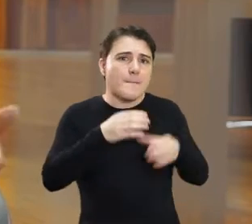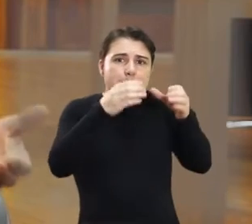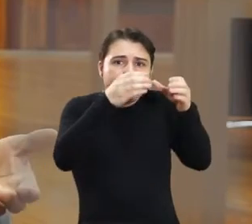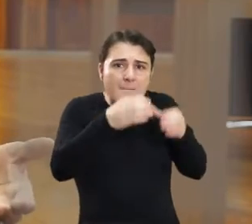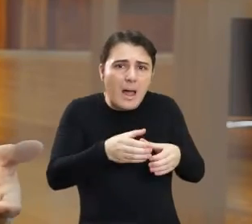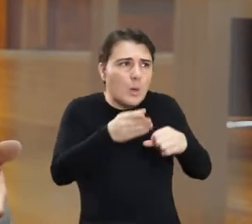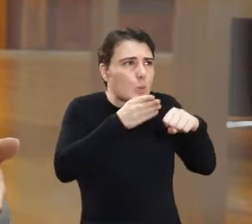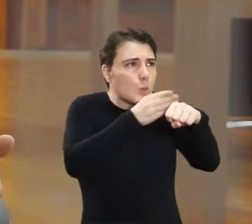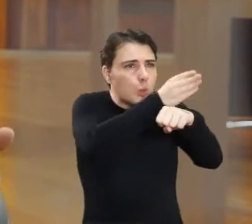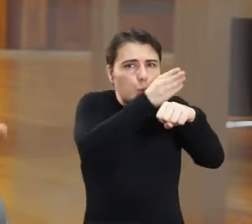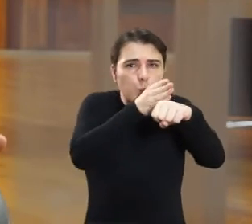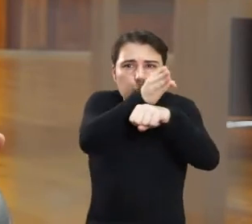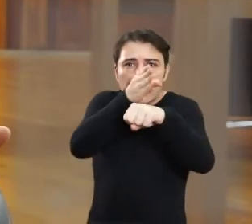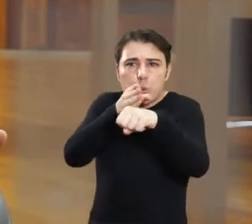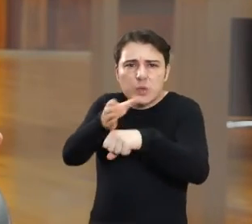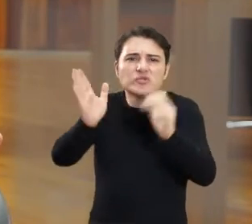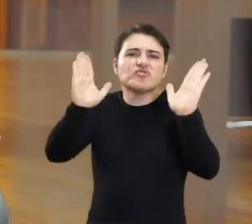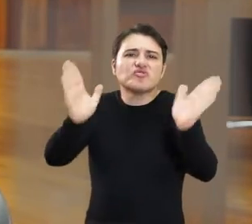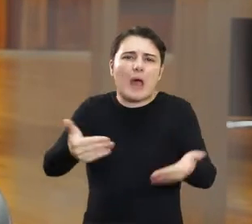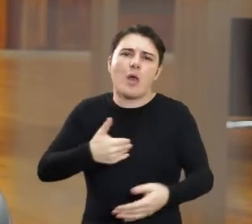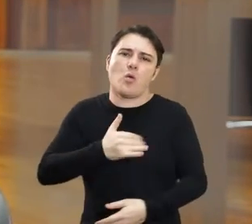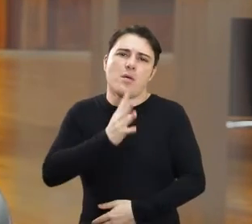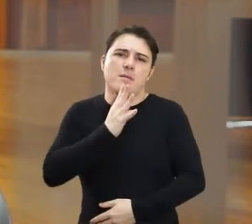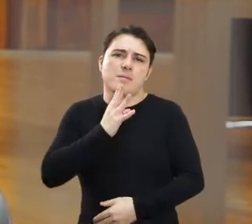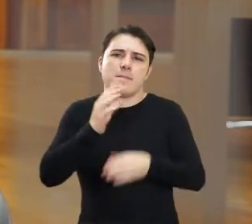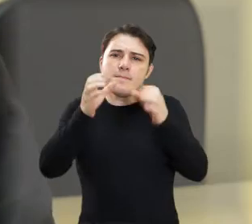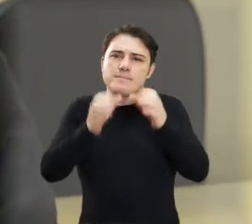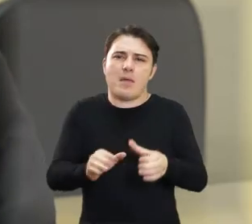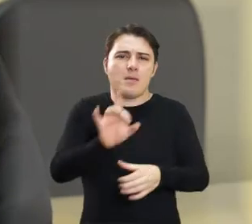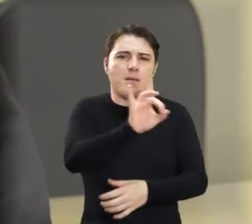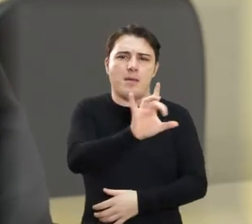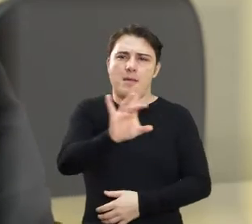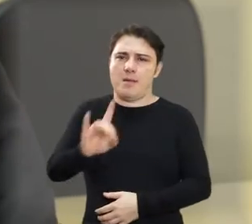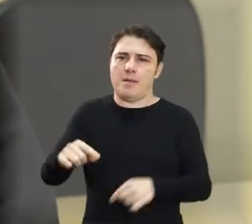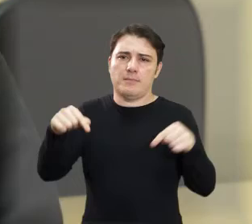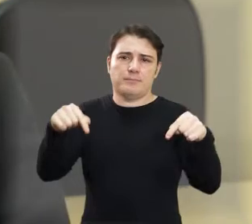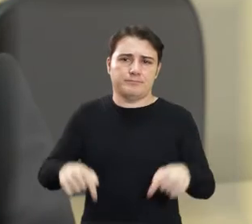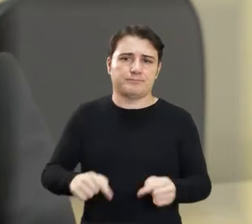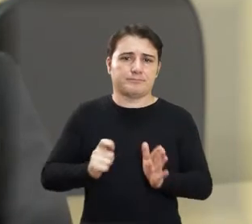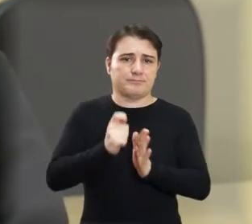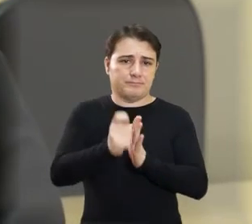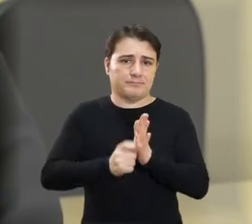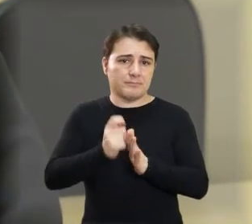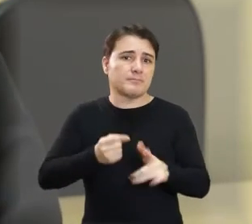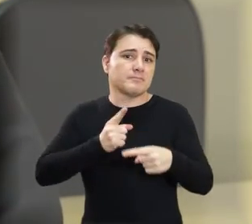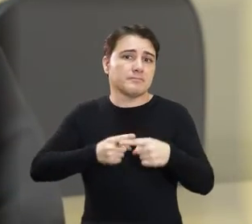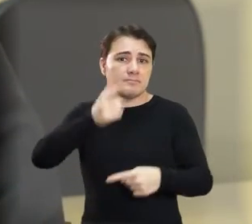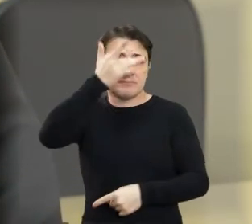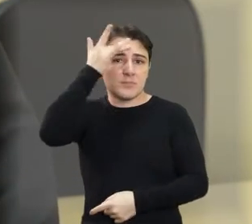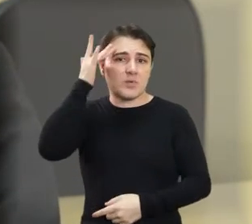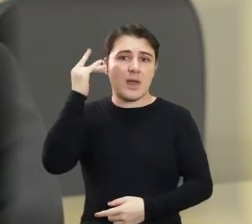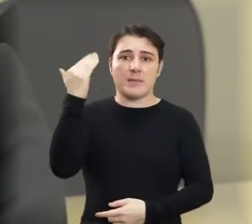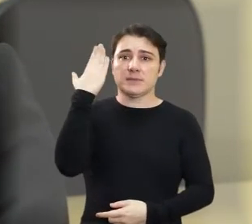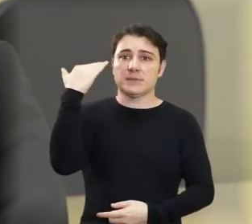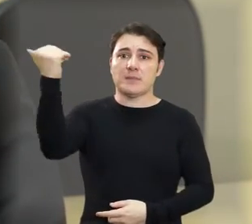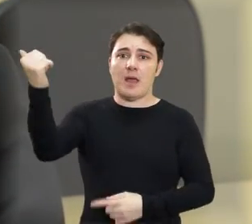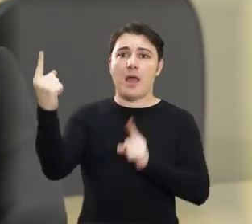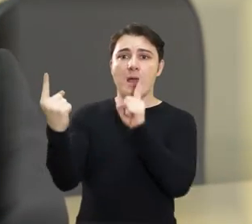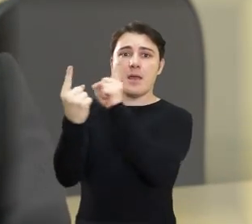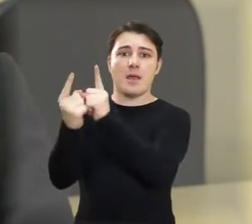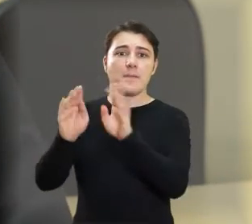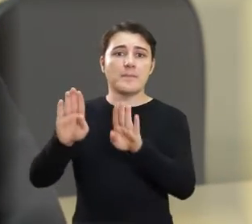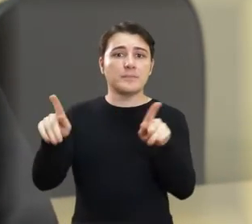bairro, eu posso dizer que eu conheço cada bairro aqui da cidade de Araraquara. Atendendo a necessidade da pessoa,